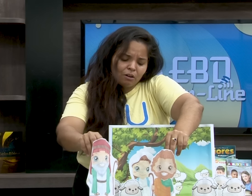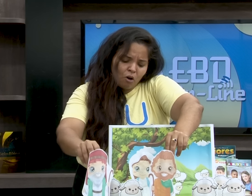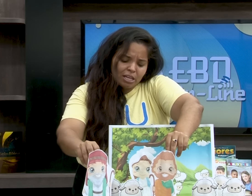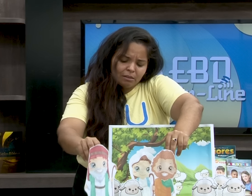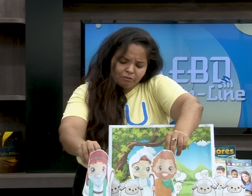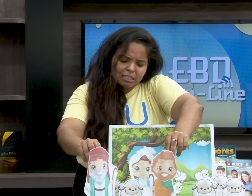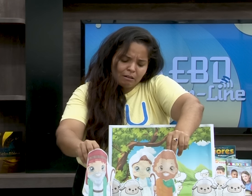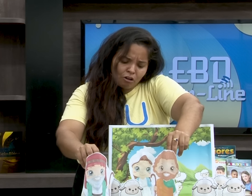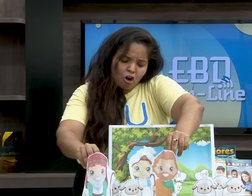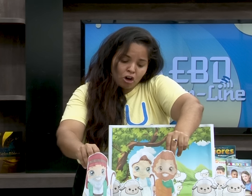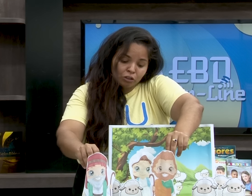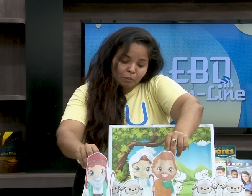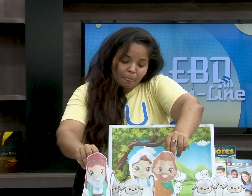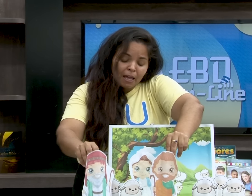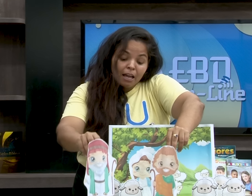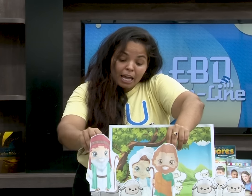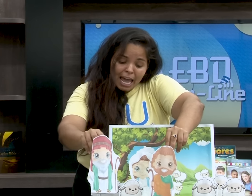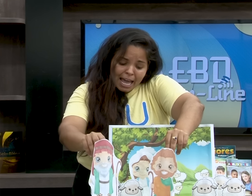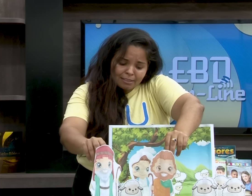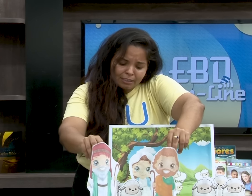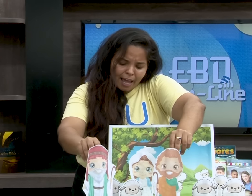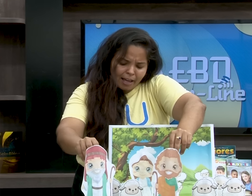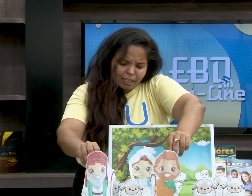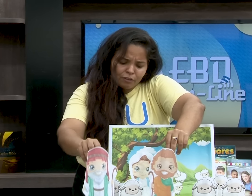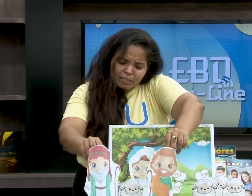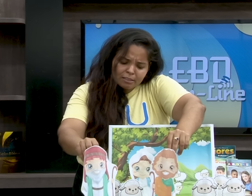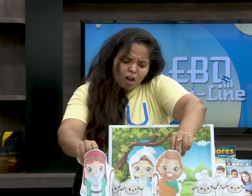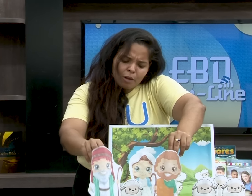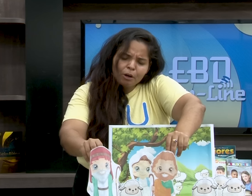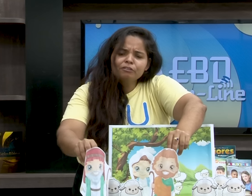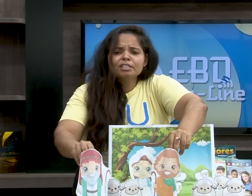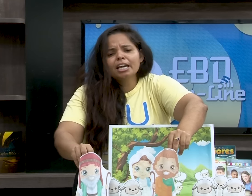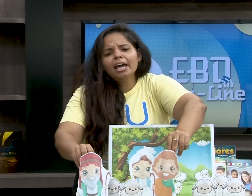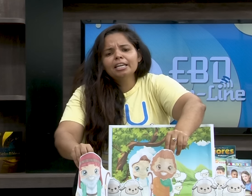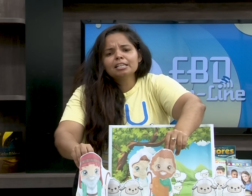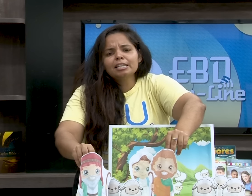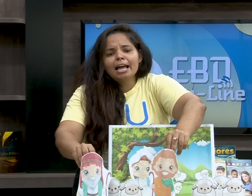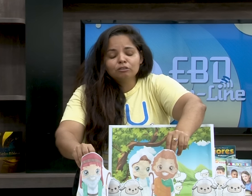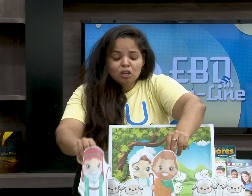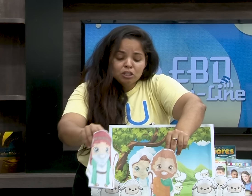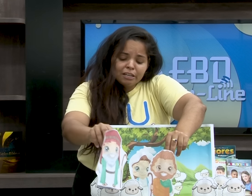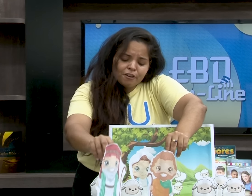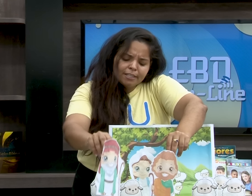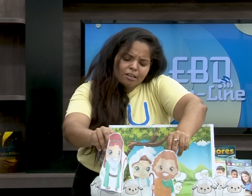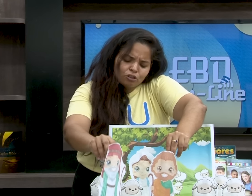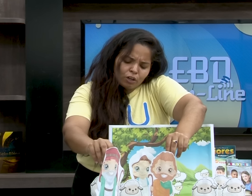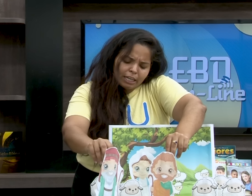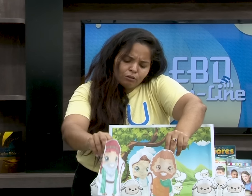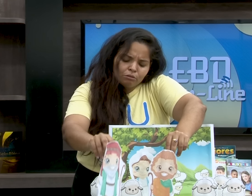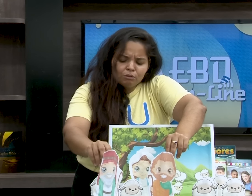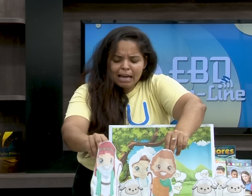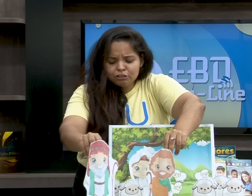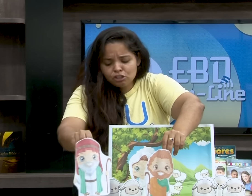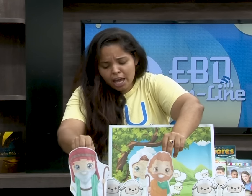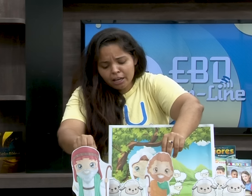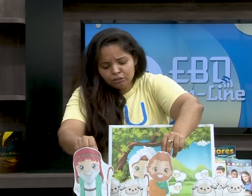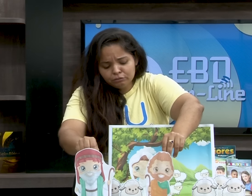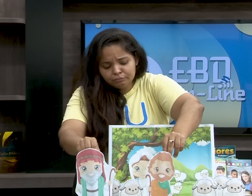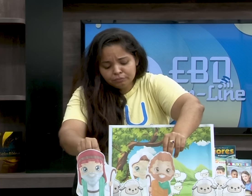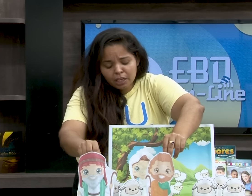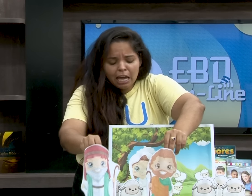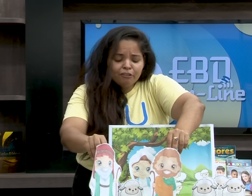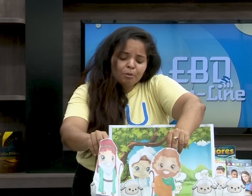Vamos fazer uma coisa? Vamos fazer um acordo? Essa terra aqui, você escolhe para onde você quer ir, tá certo? Se você escolheu o lado